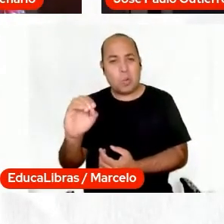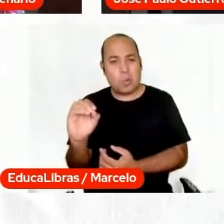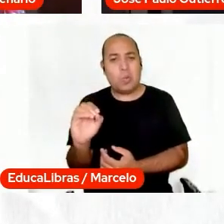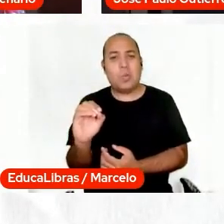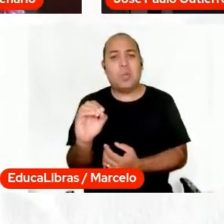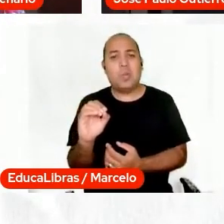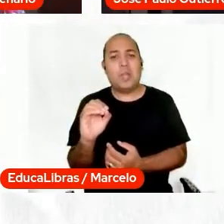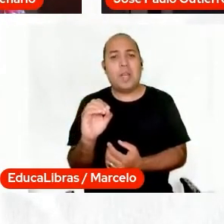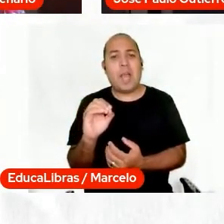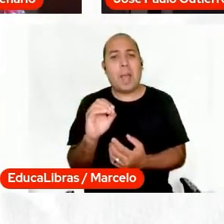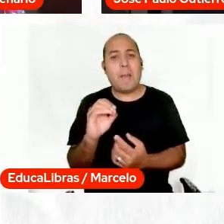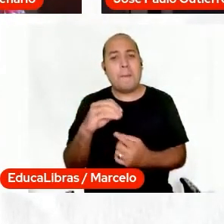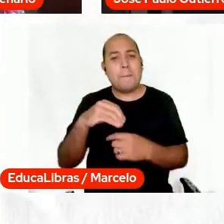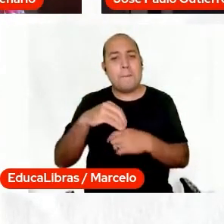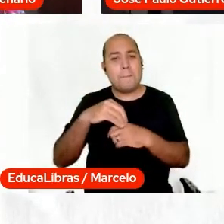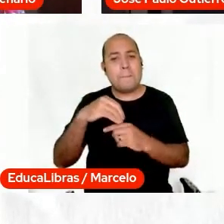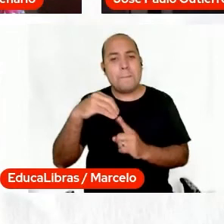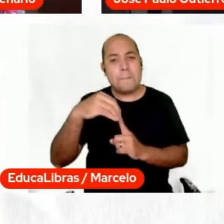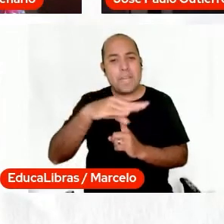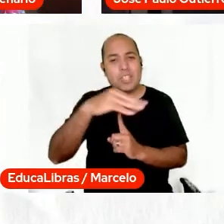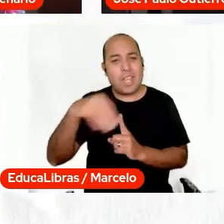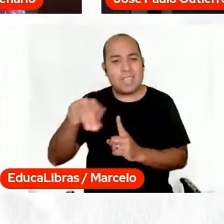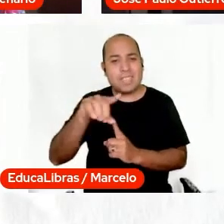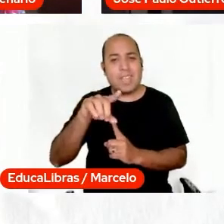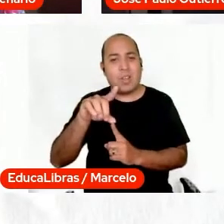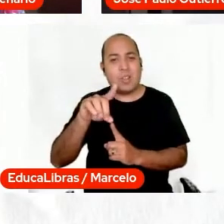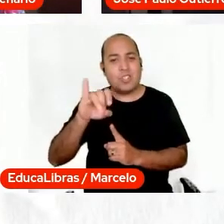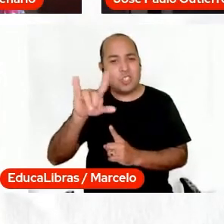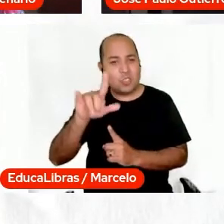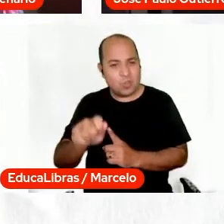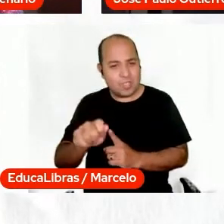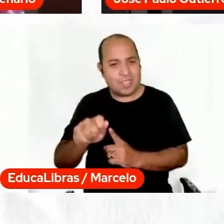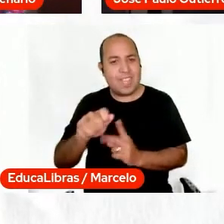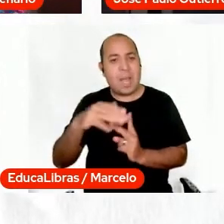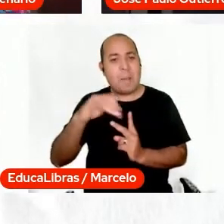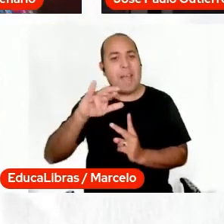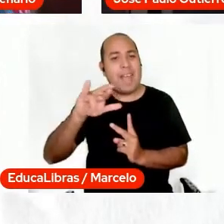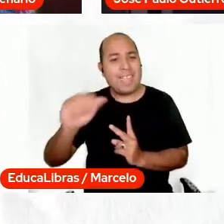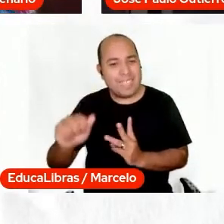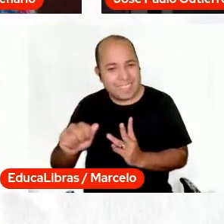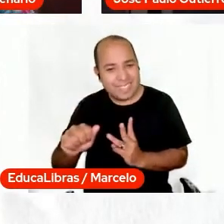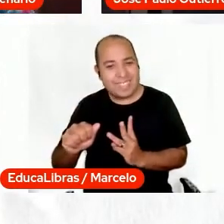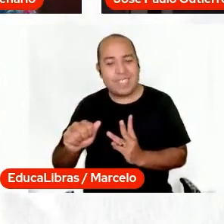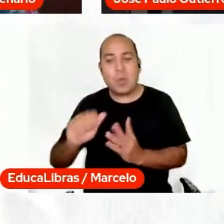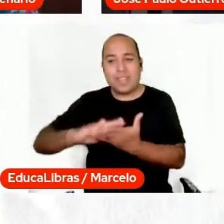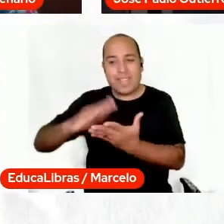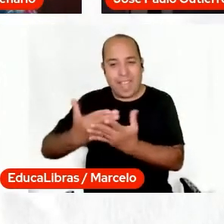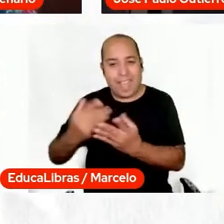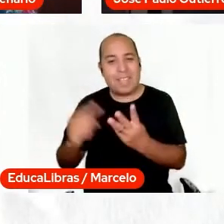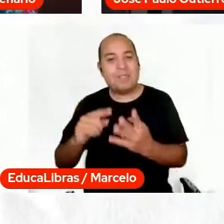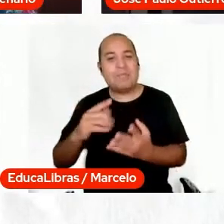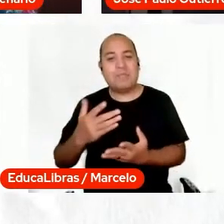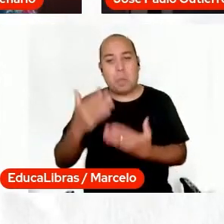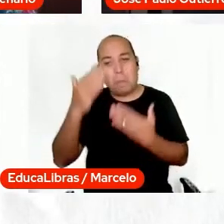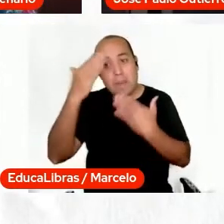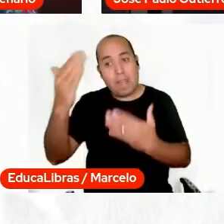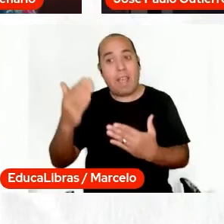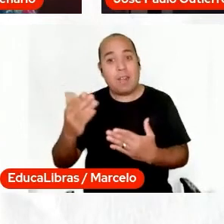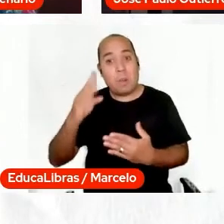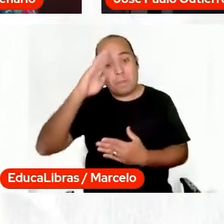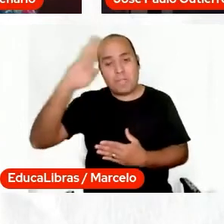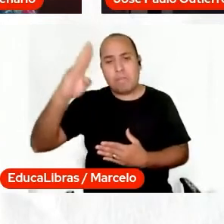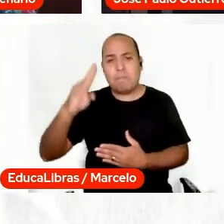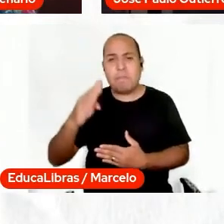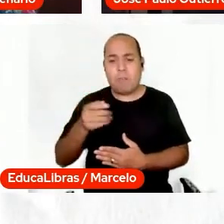conhecimentos aí também, professora Maria, aos intérpretes e a todos que participaram aí, né, então é o que eu digo, a gente precisa ser resistência, tá, a gente